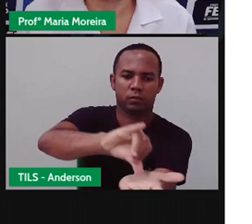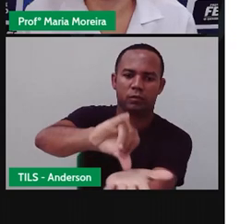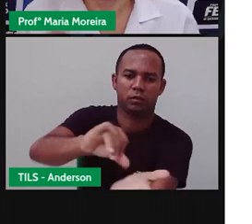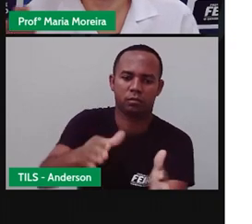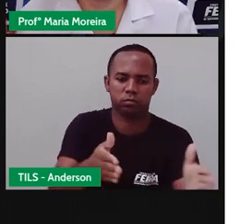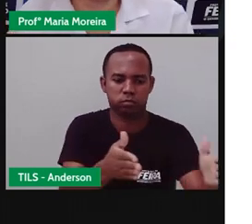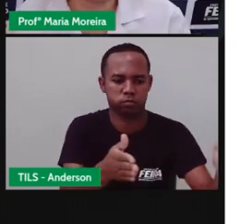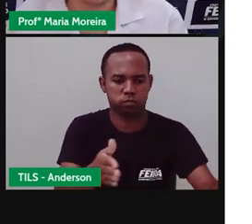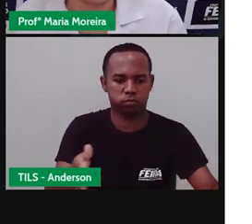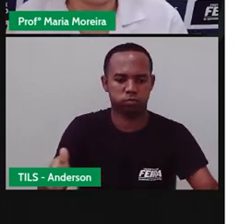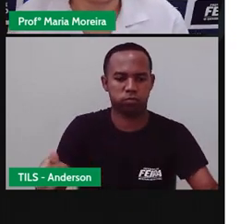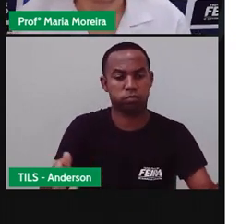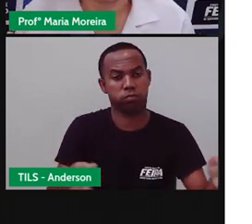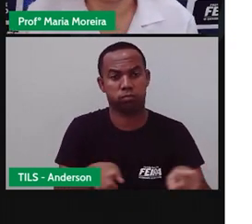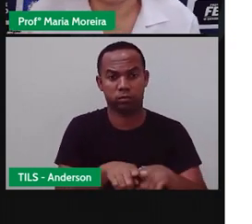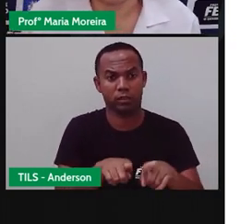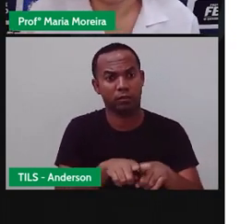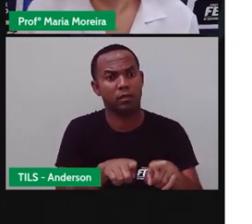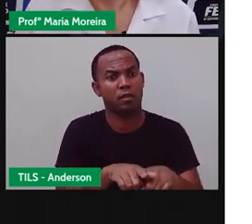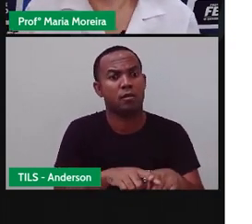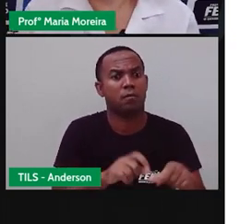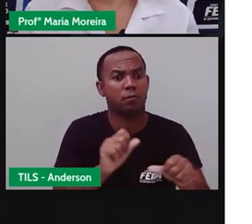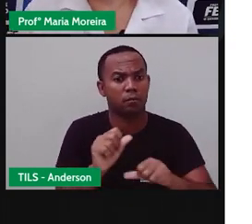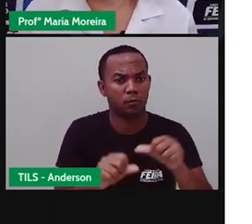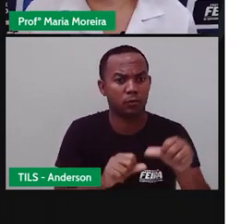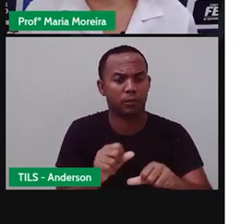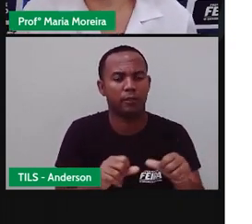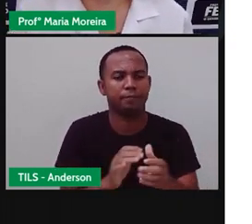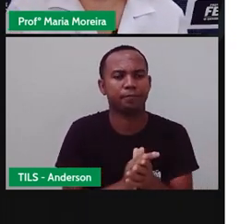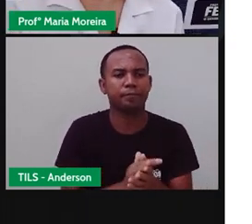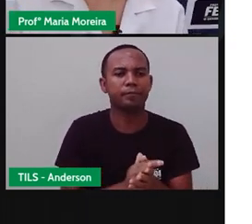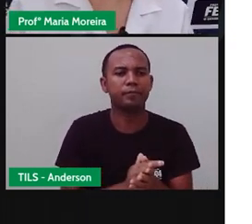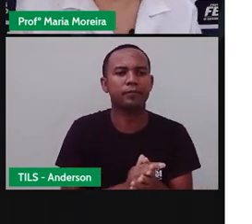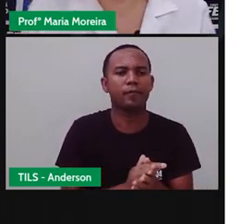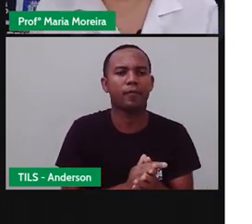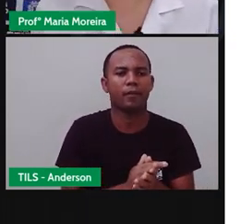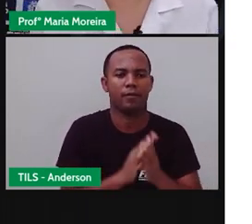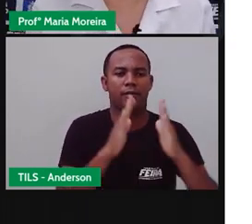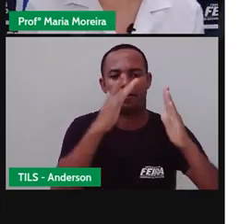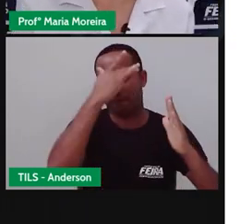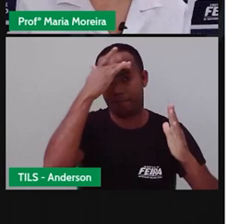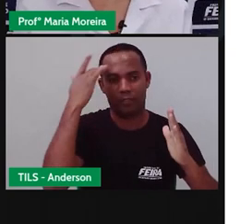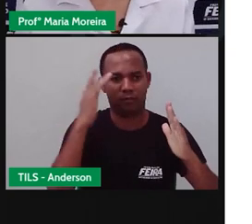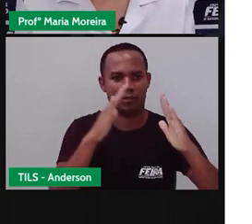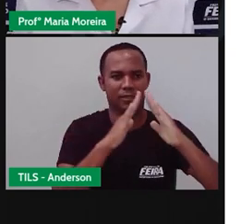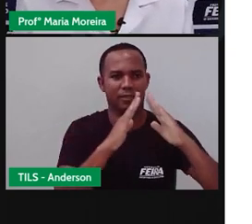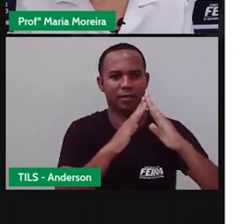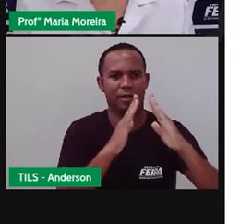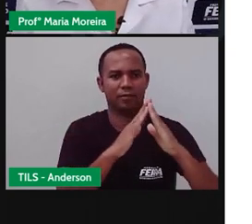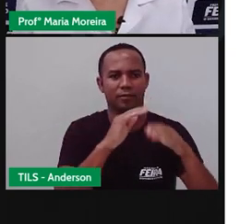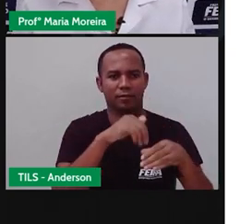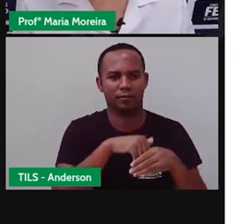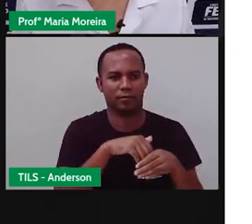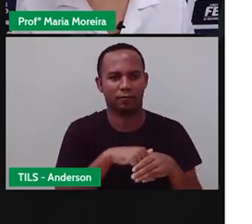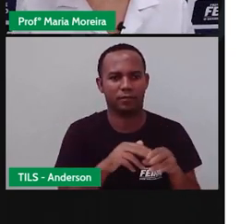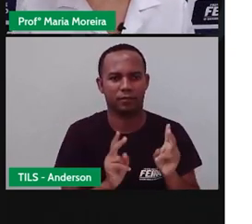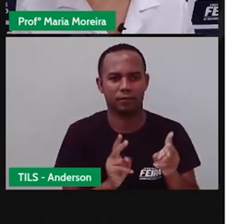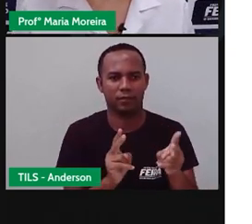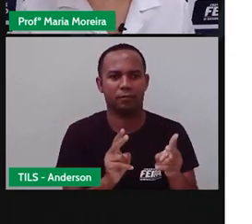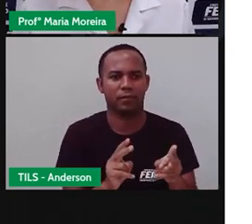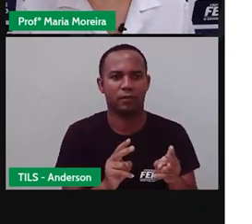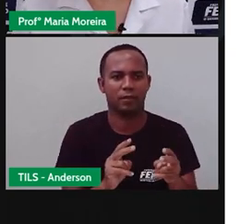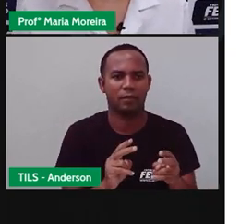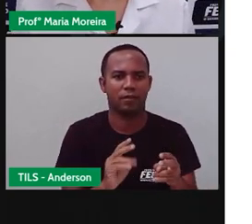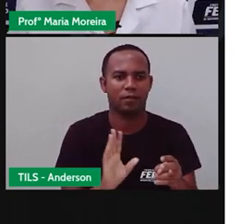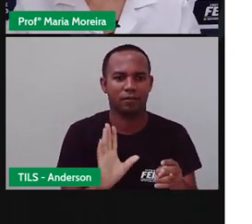cidade, ou pessoas que estão em casa aí, quarentena, durante esse período, quando chegarem no centro, vão tomar um susto. Dizem assim, nossa, como tá